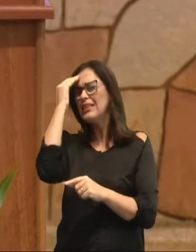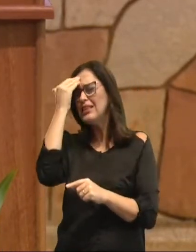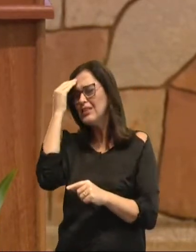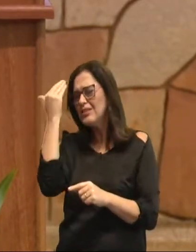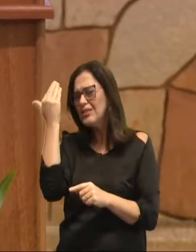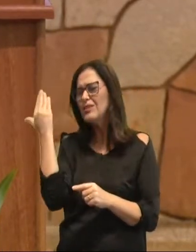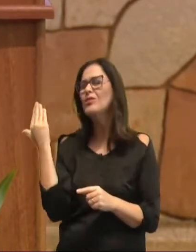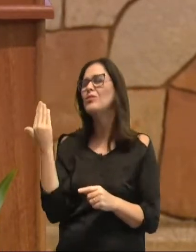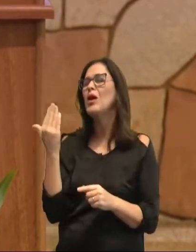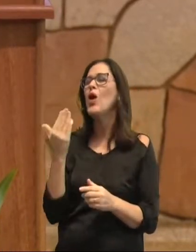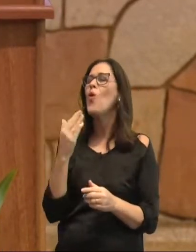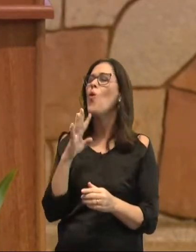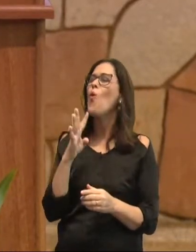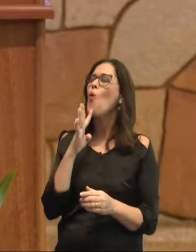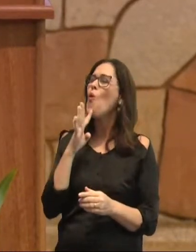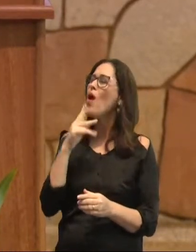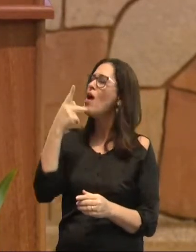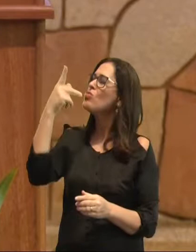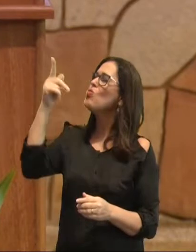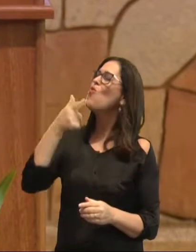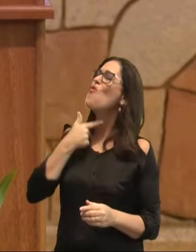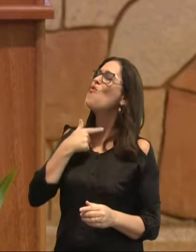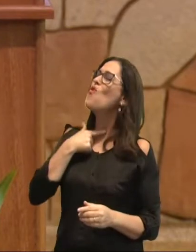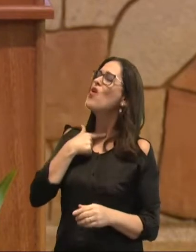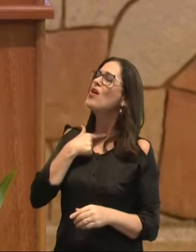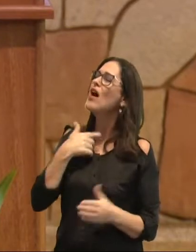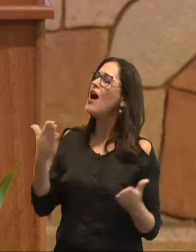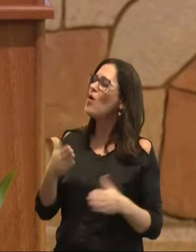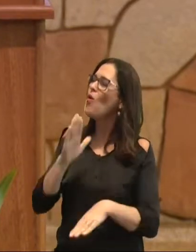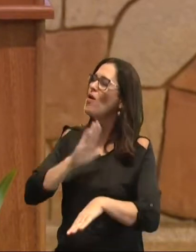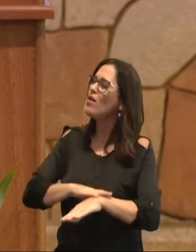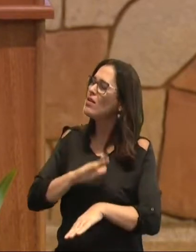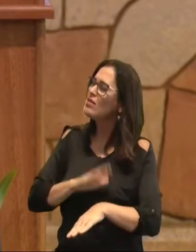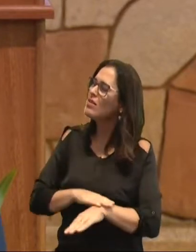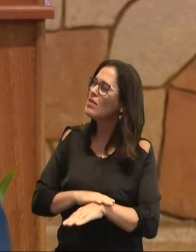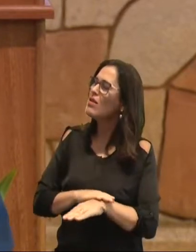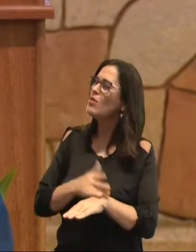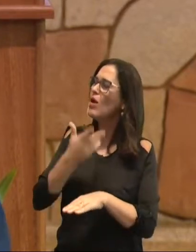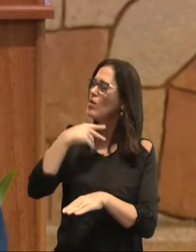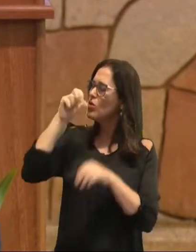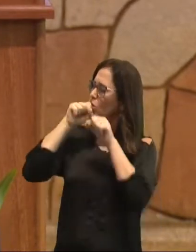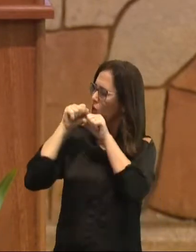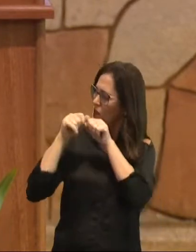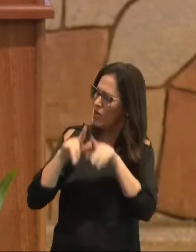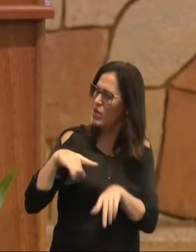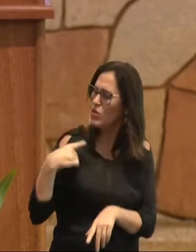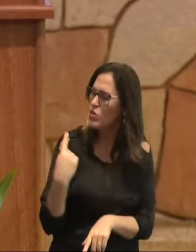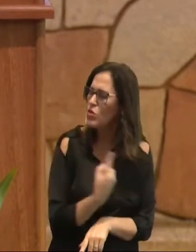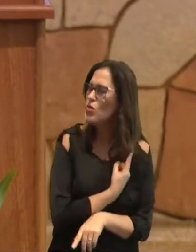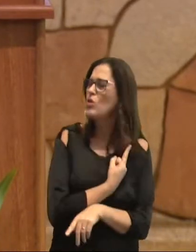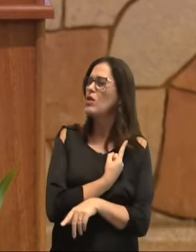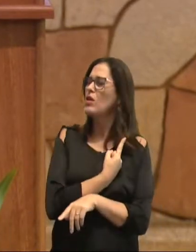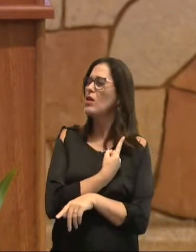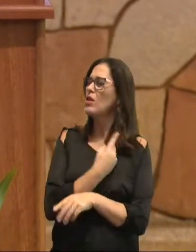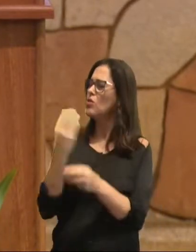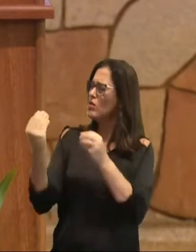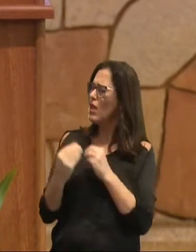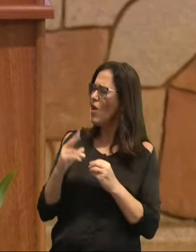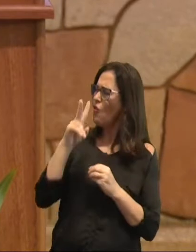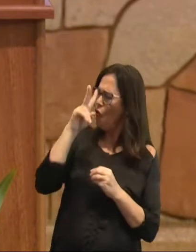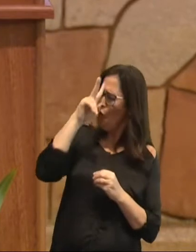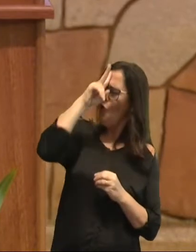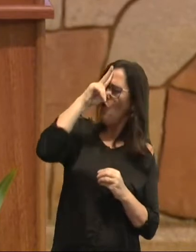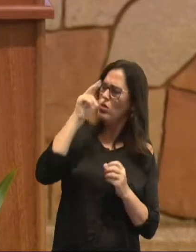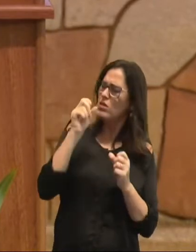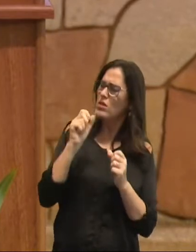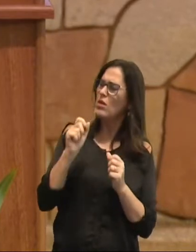para conhecer a Tua vontade para esse tempo, Senhor. Para que o Senhor nos abençoe e nos fortaleça, Pai, para que